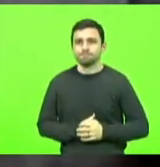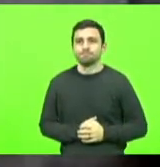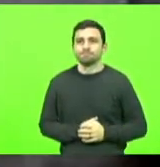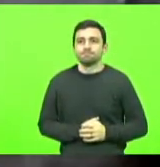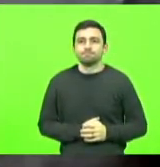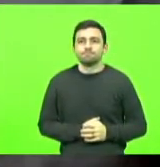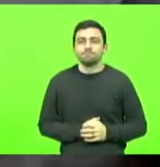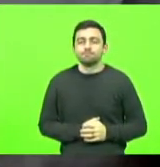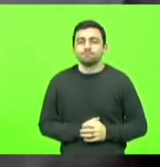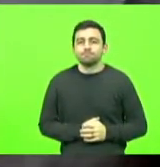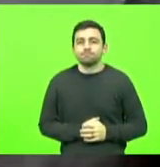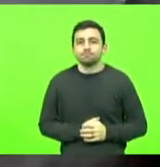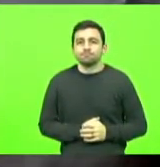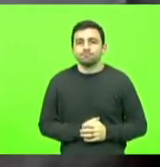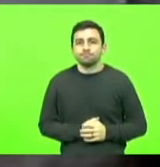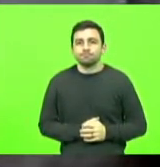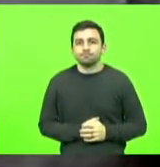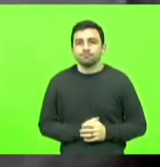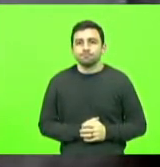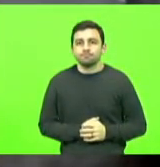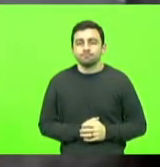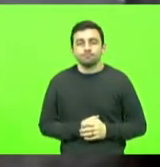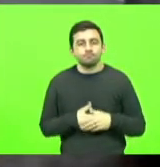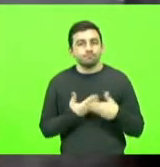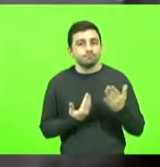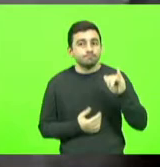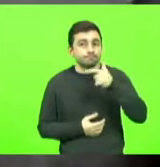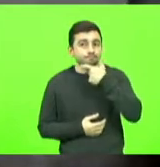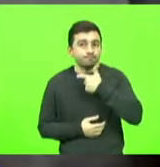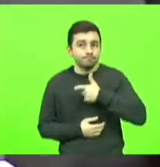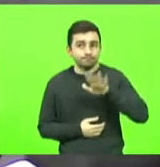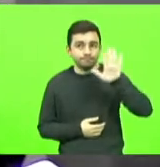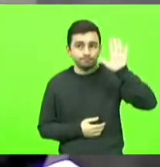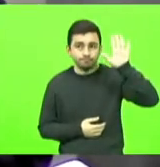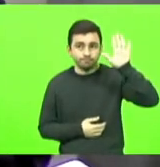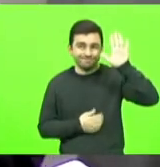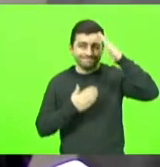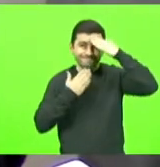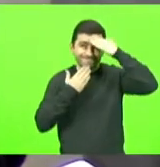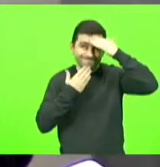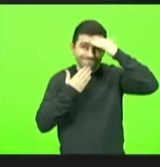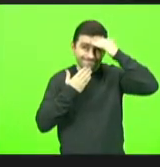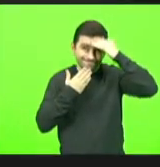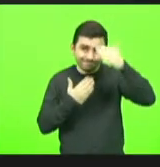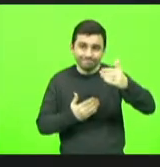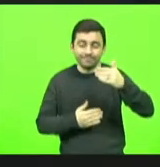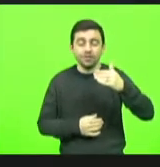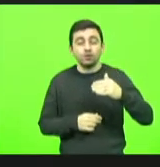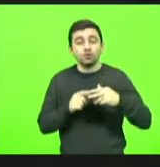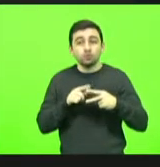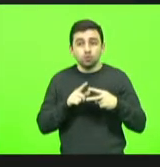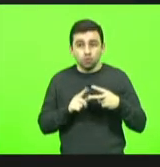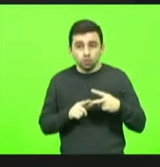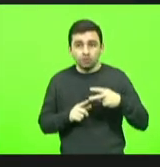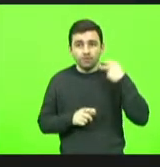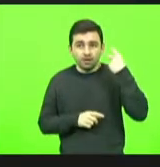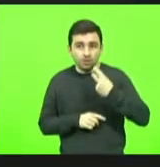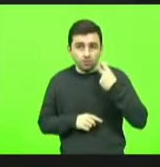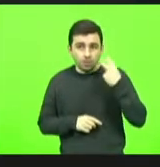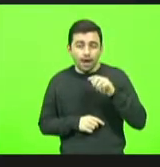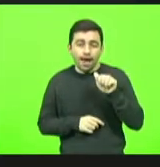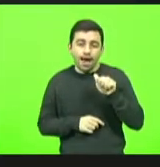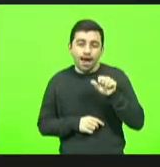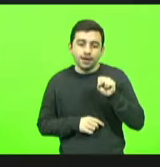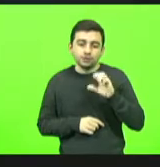Pela ordem, seu presidente. Pois não, deputado Gerson. Queria agradecer aos nossos dois vereadores do município de Ascurra, o Márcio